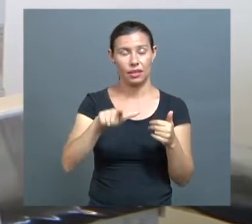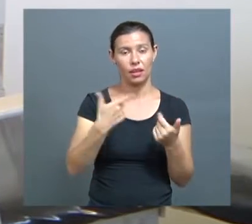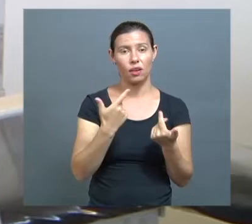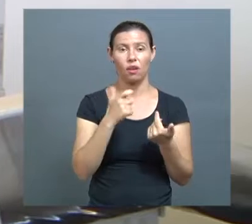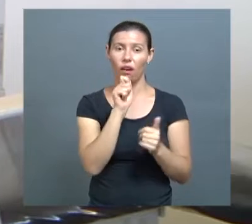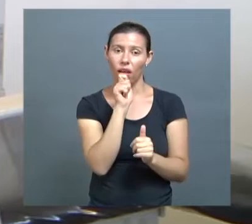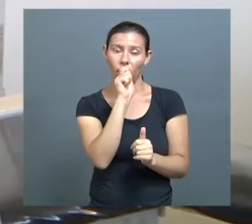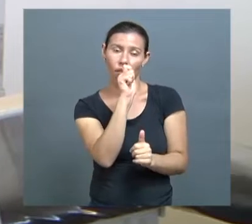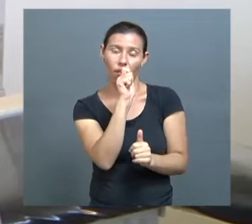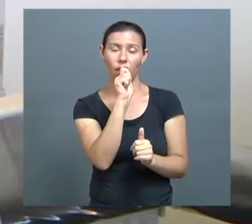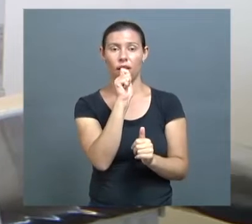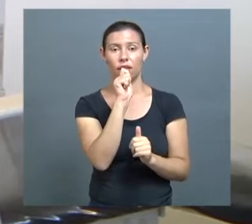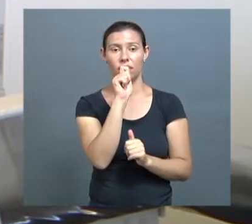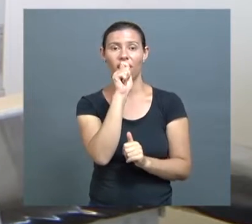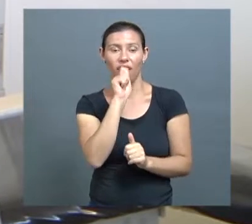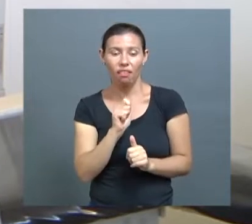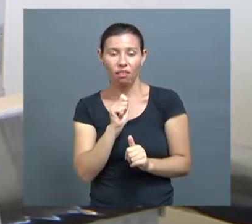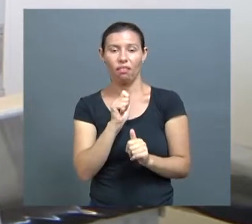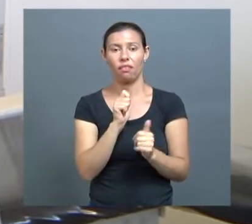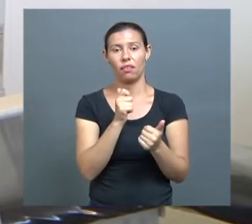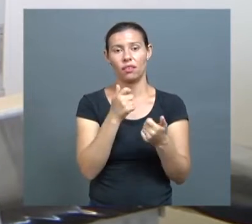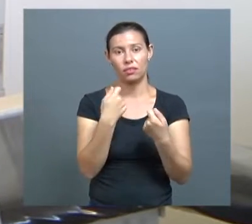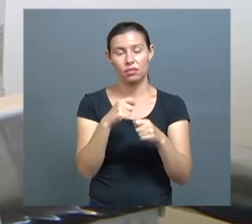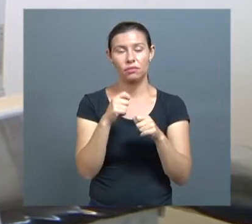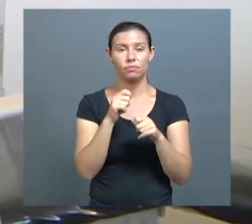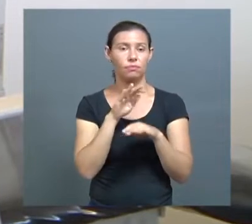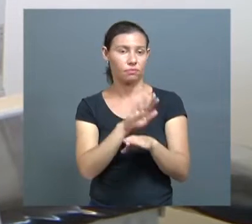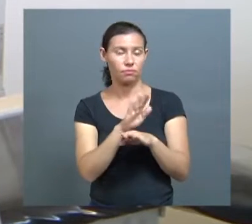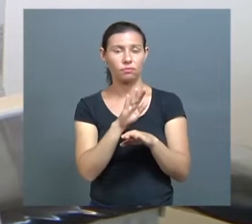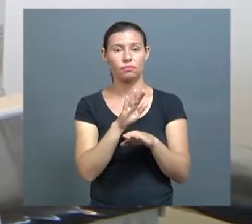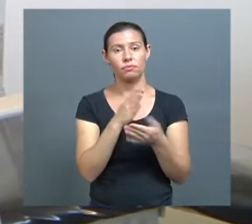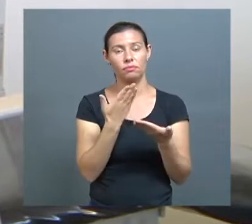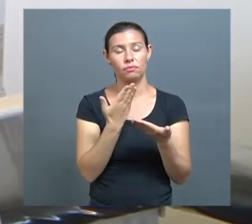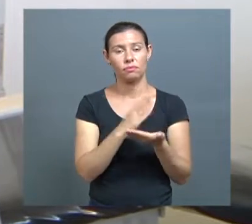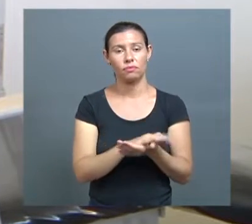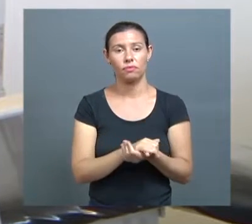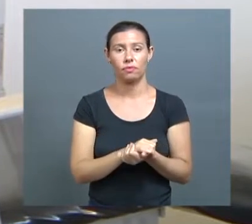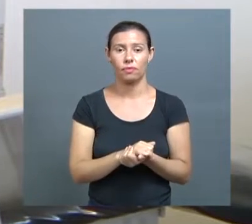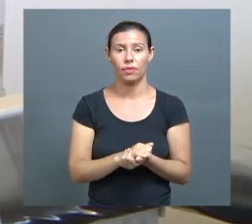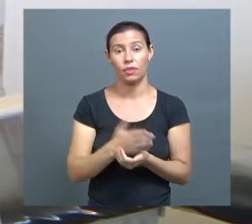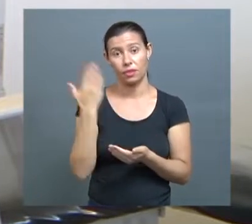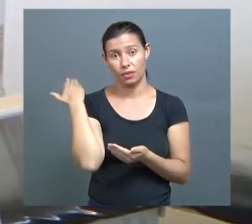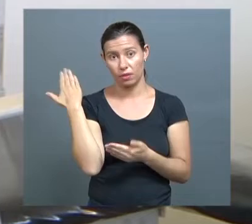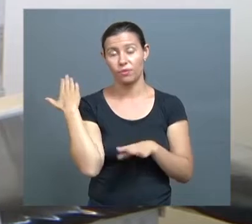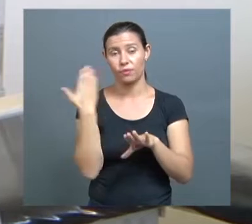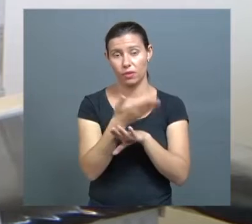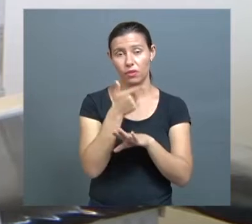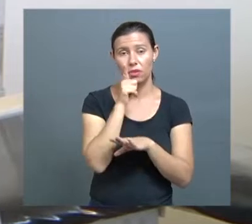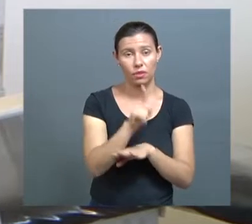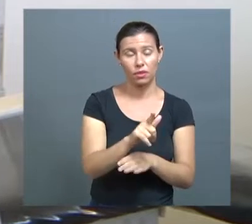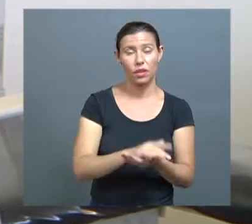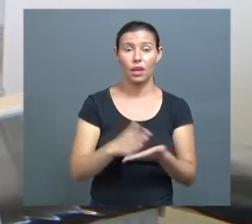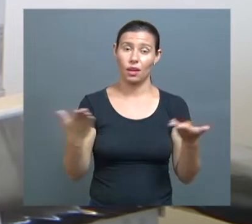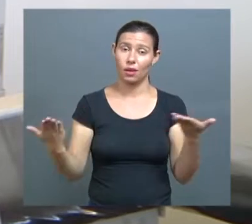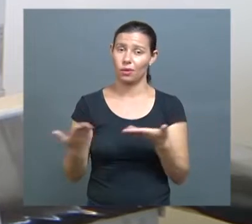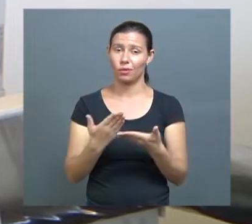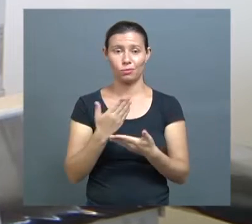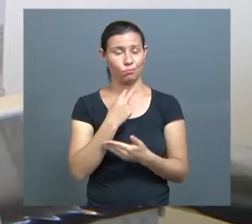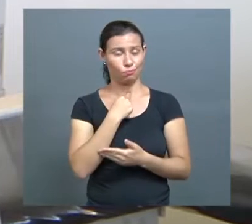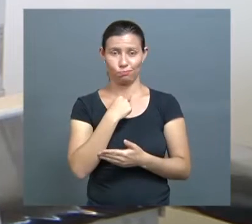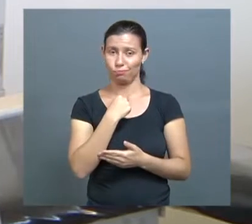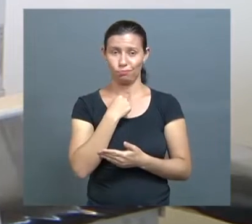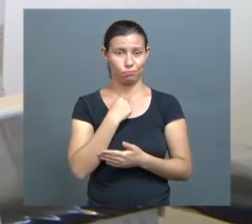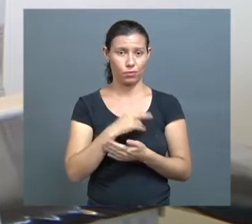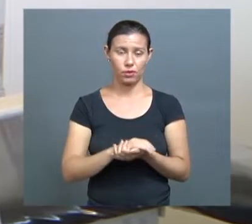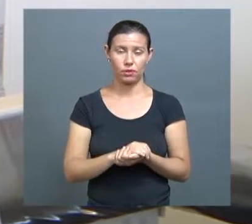desadaptou, que soltou, que as pessoas vinham aqui, a gente conseguia resolver muito bem. Infelizmente, isso agora não é mais possível, a não